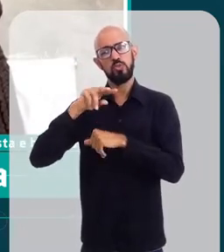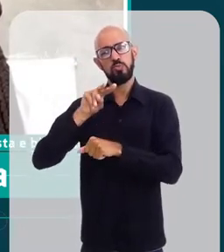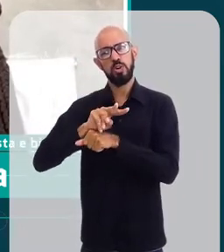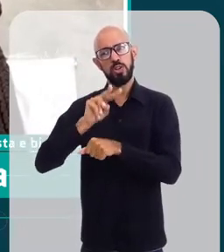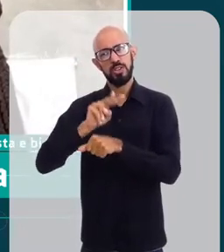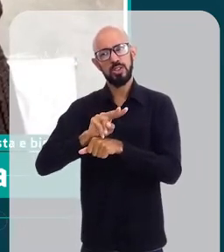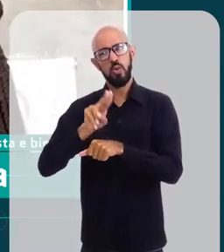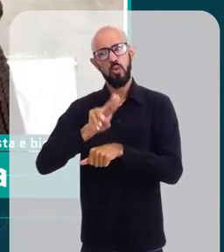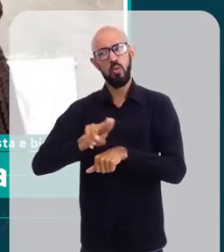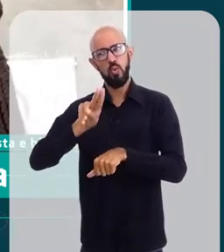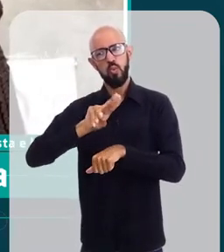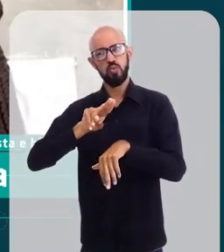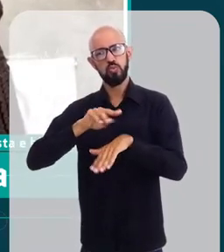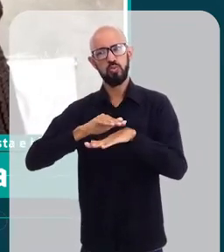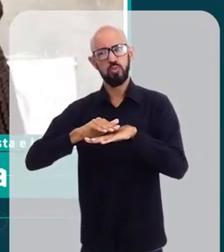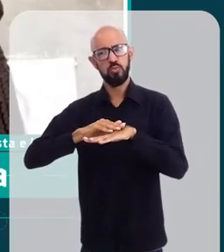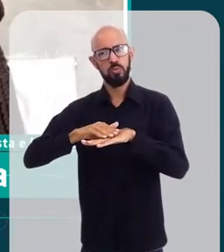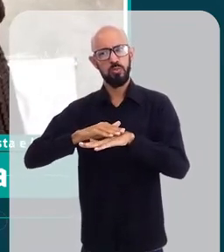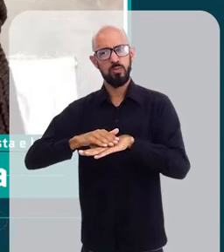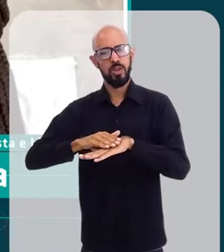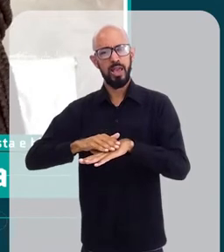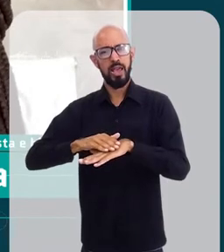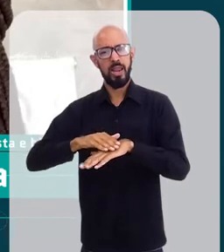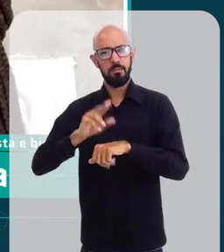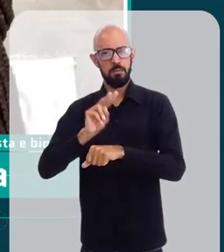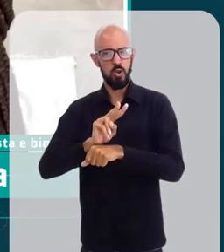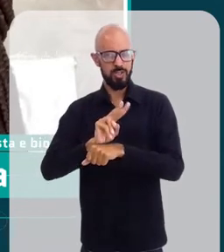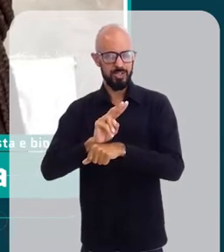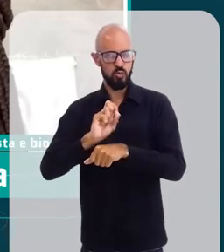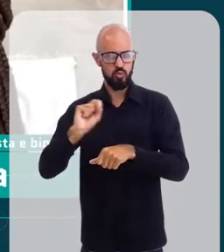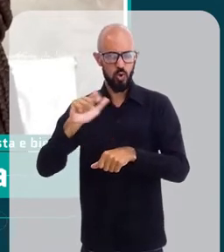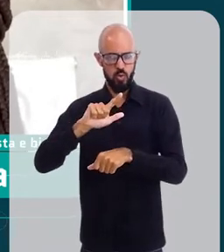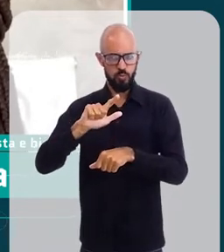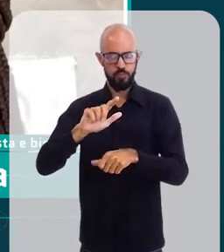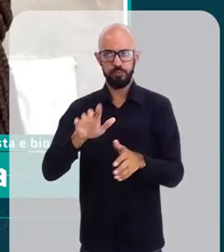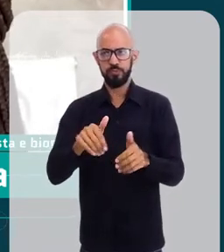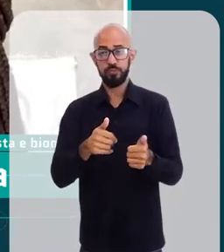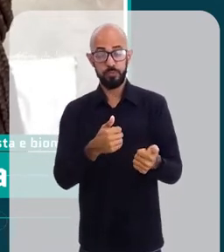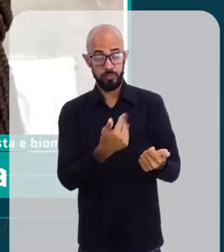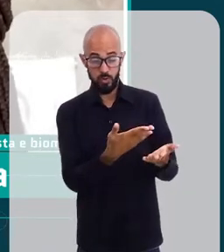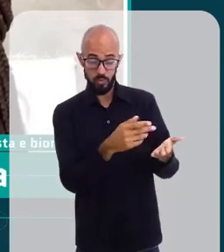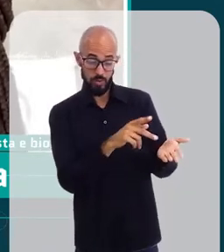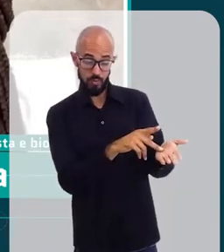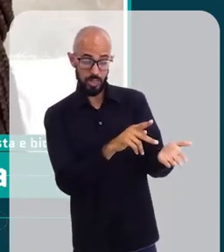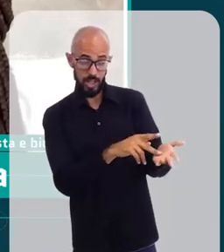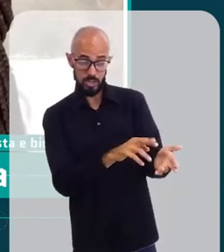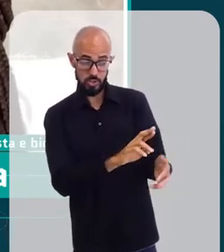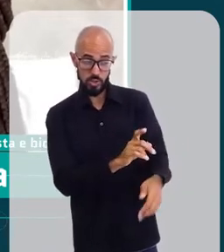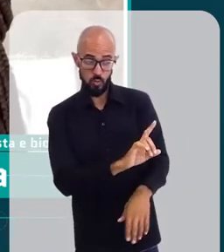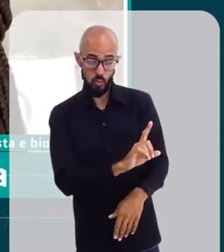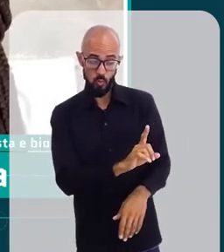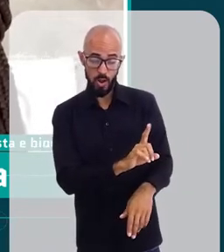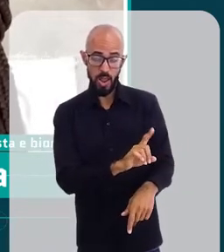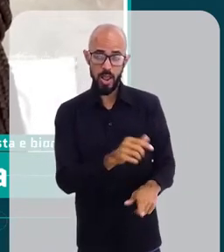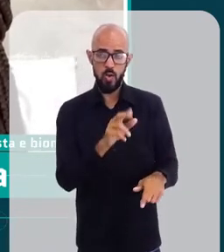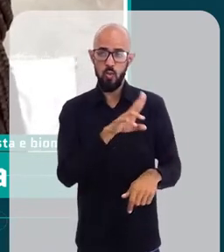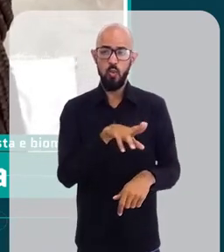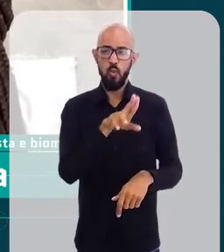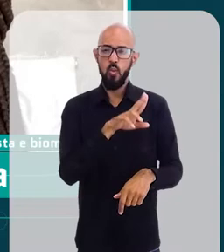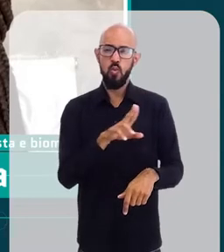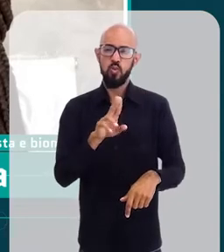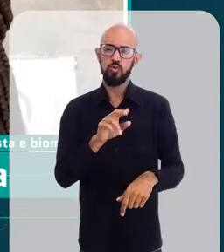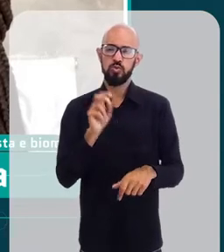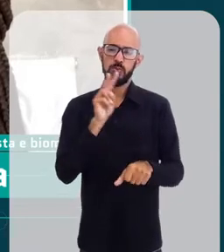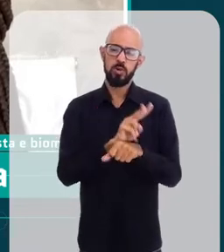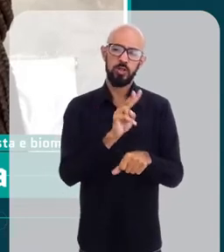aí do uso do protetor solar? Na verdade, Ricardo, não é uma questão do uso